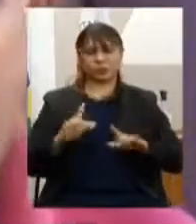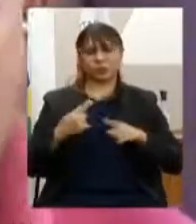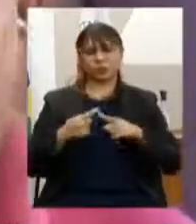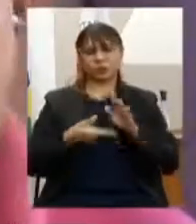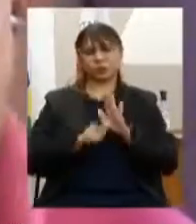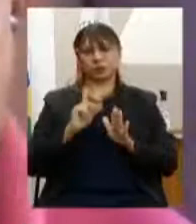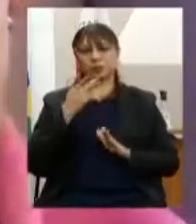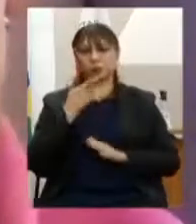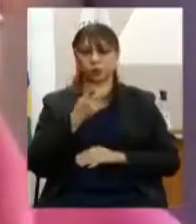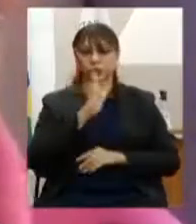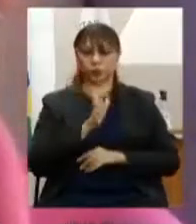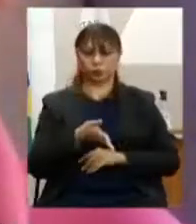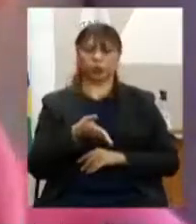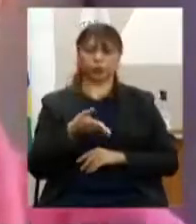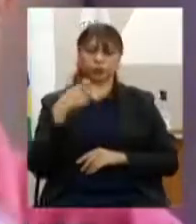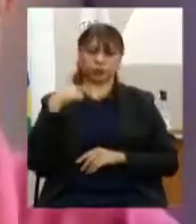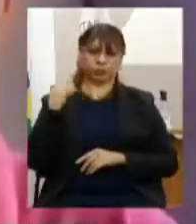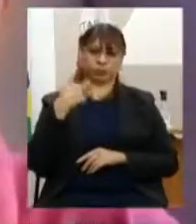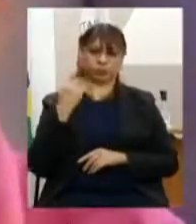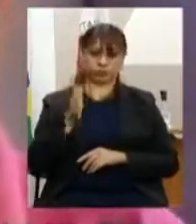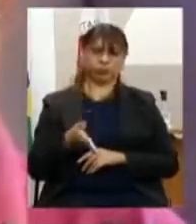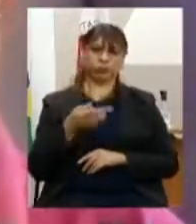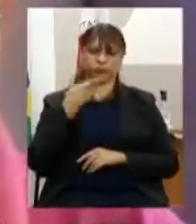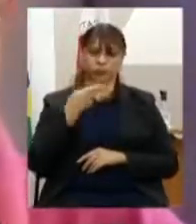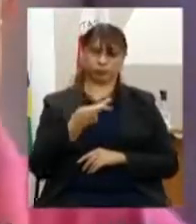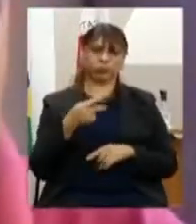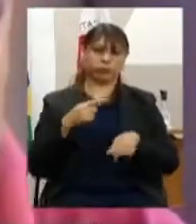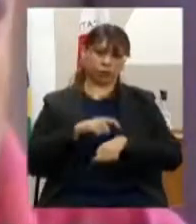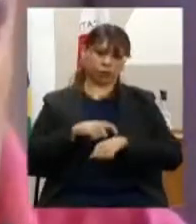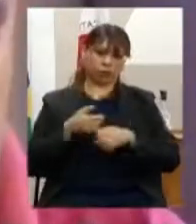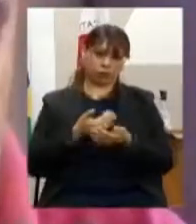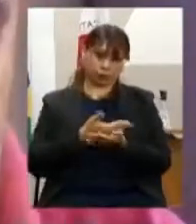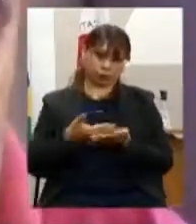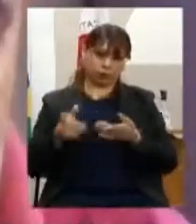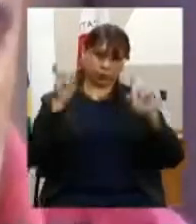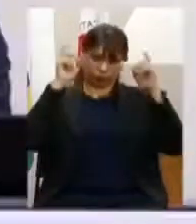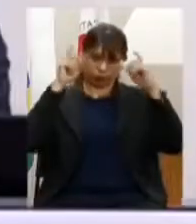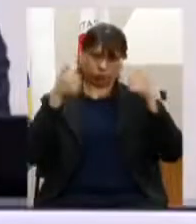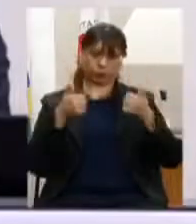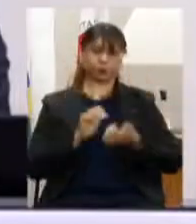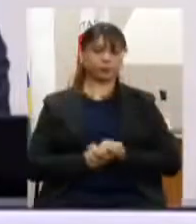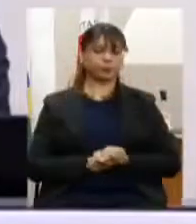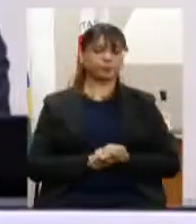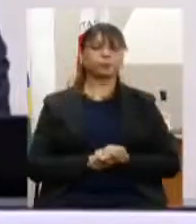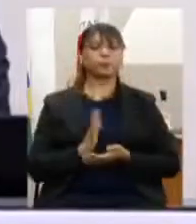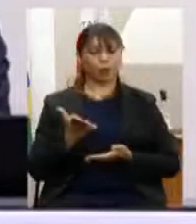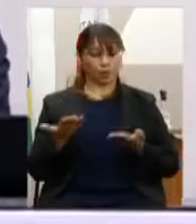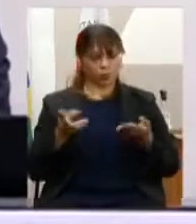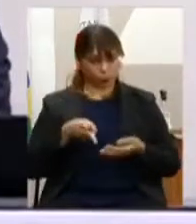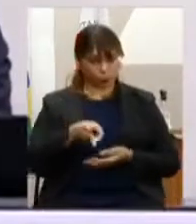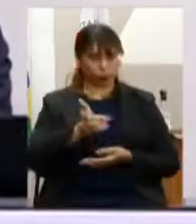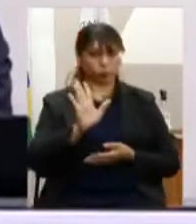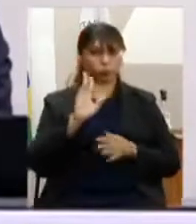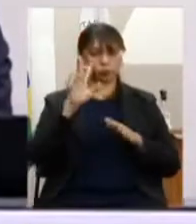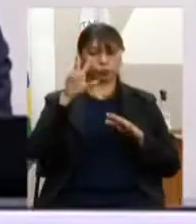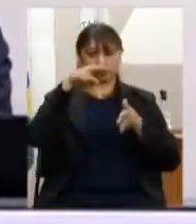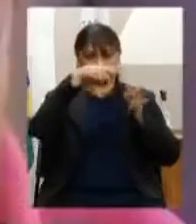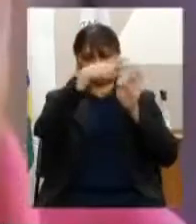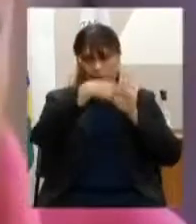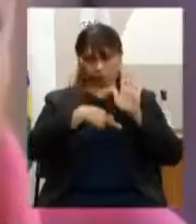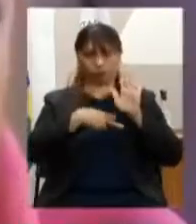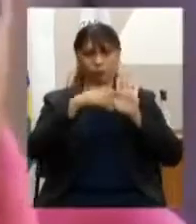citou as entidades aí na sua abertura, né? Sim. Então, dando sequência à